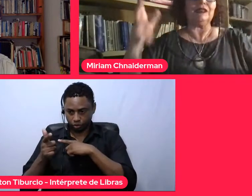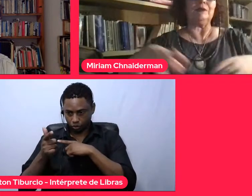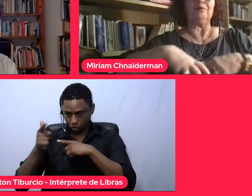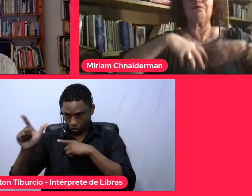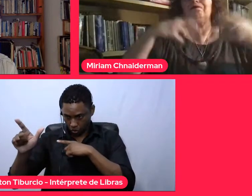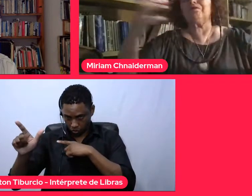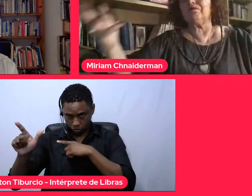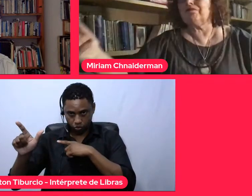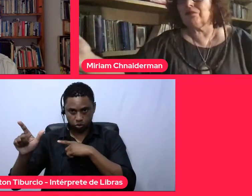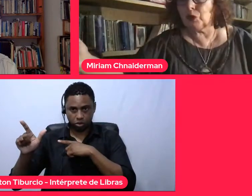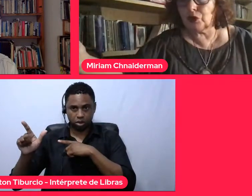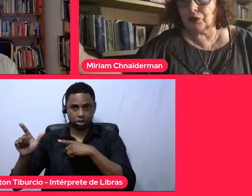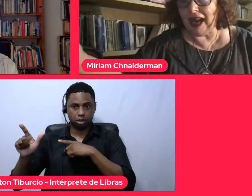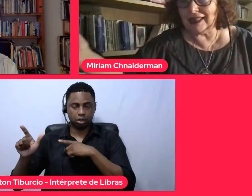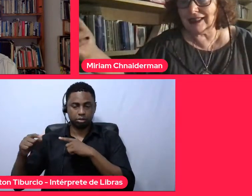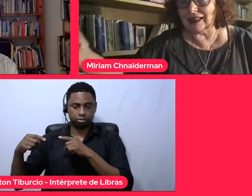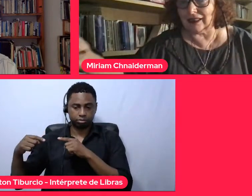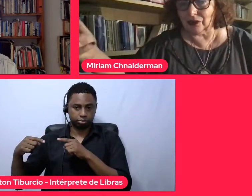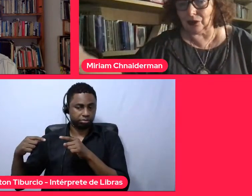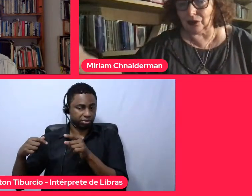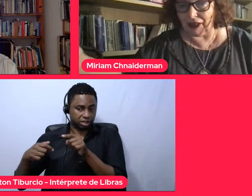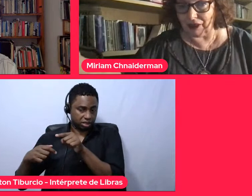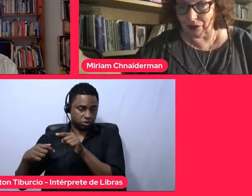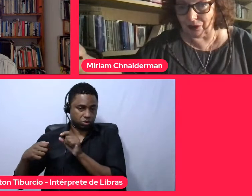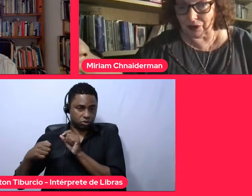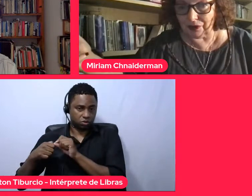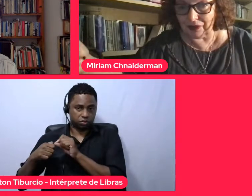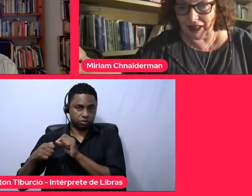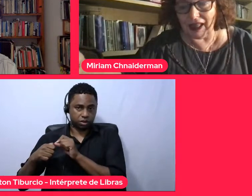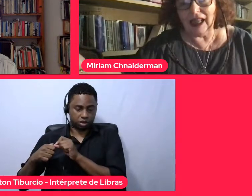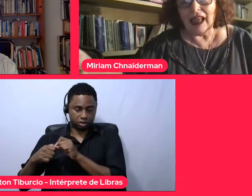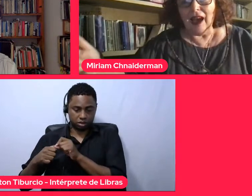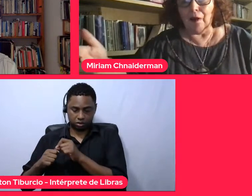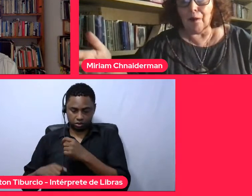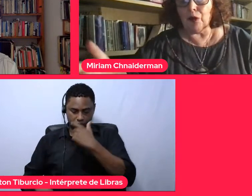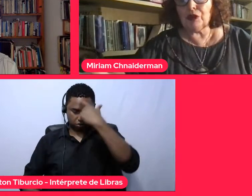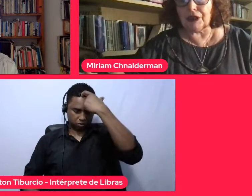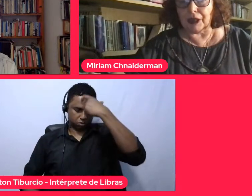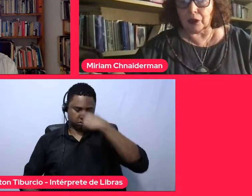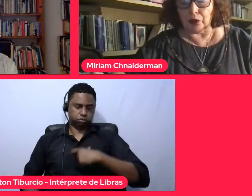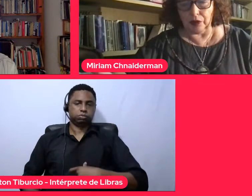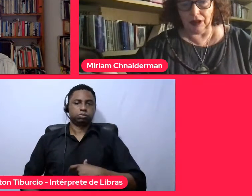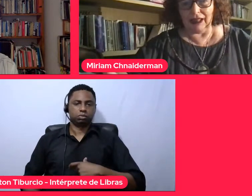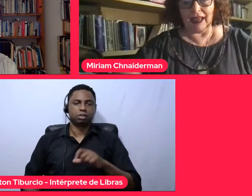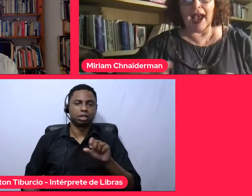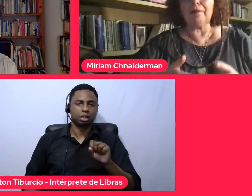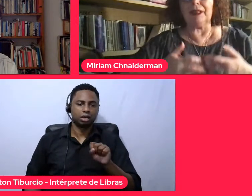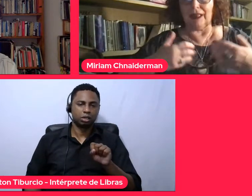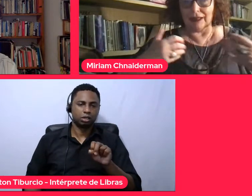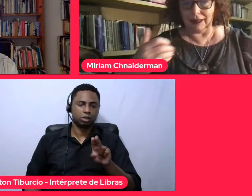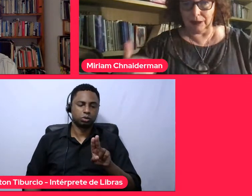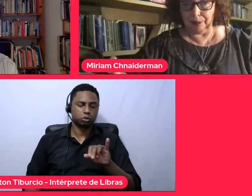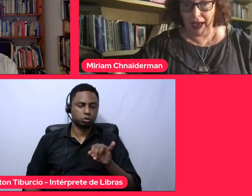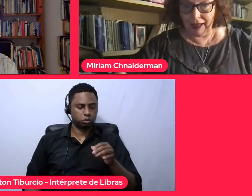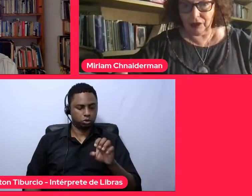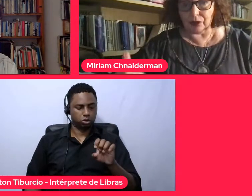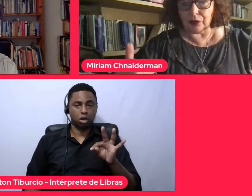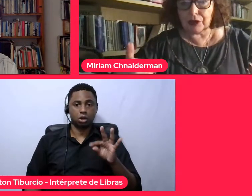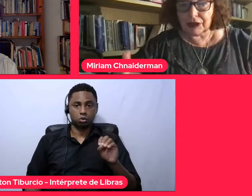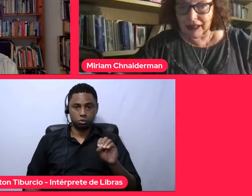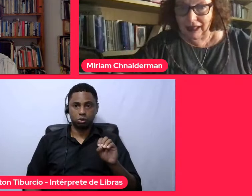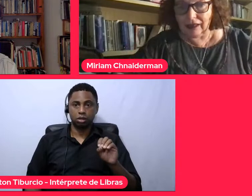isso se nos faz ser sujeitos. Um museu que abre esse